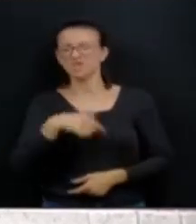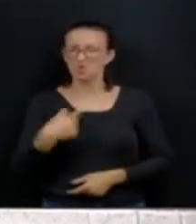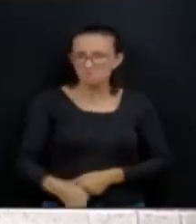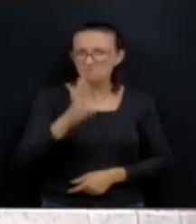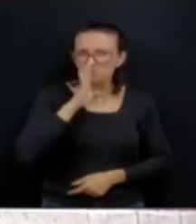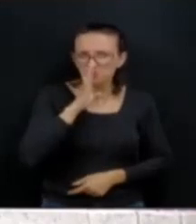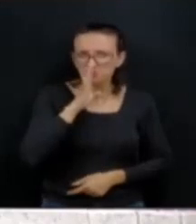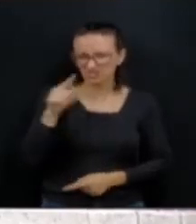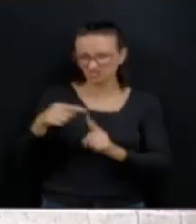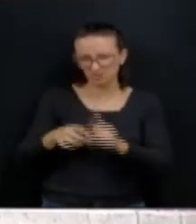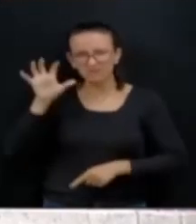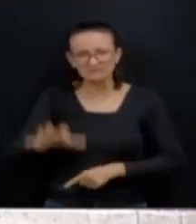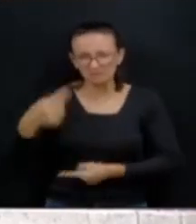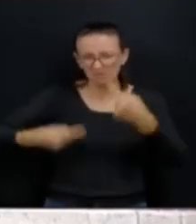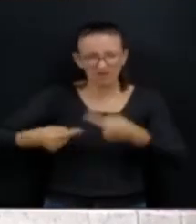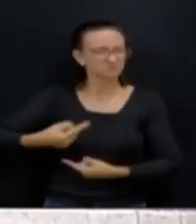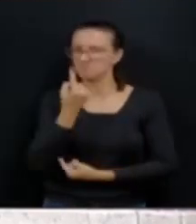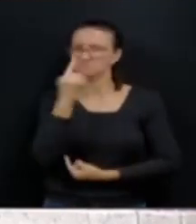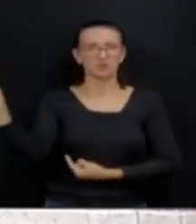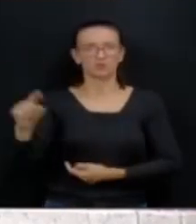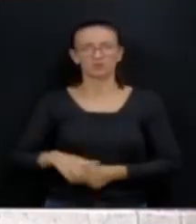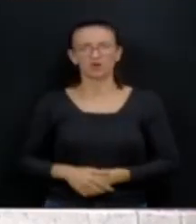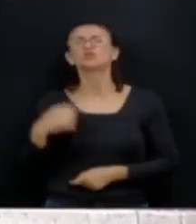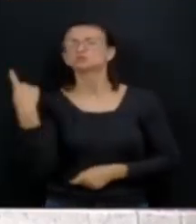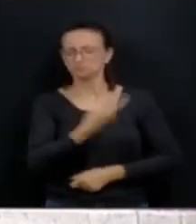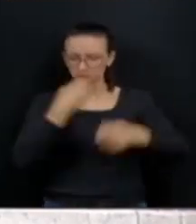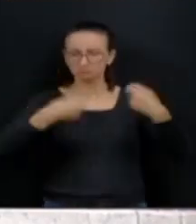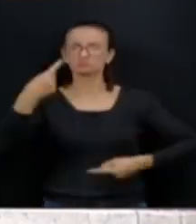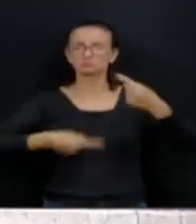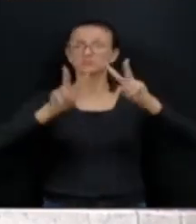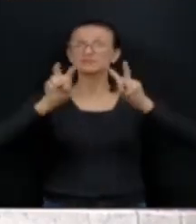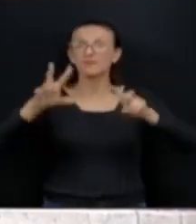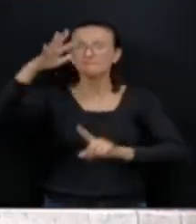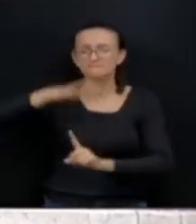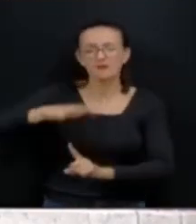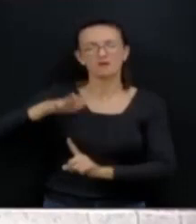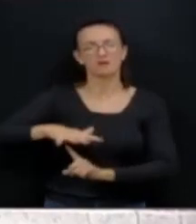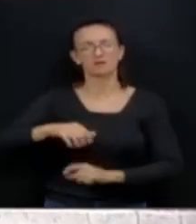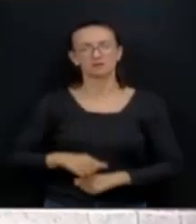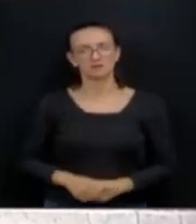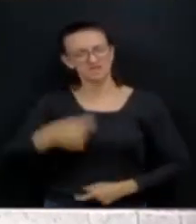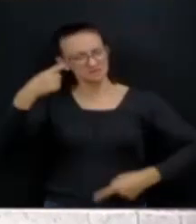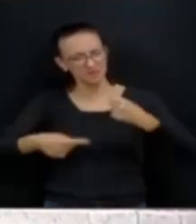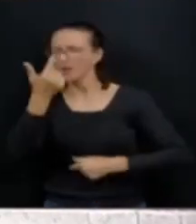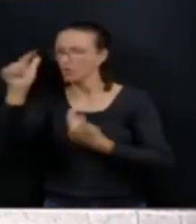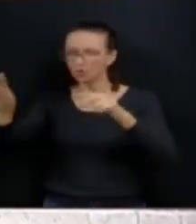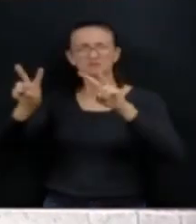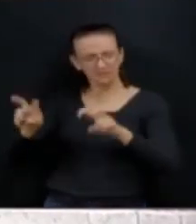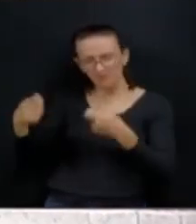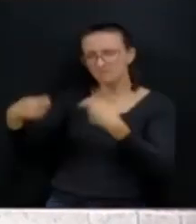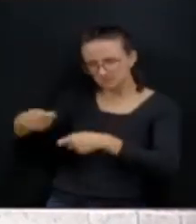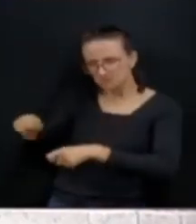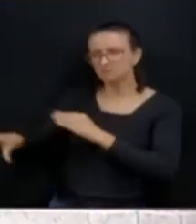calar a esse tipo de politicagem. Temos que debater o Paraná. Temos que debater outros temas? Temos sim.